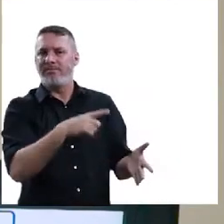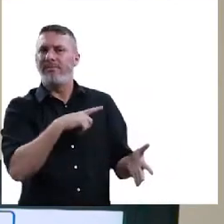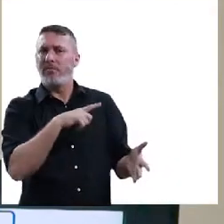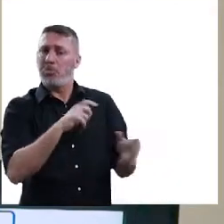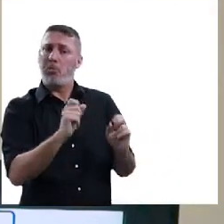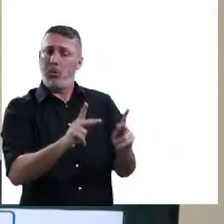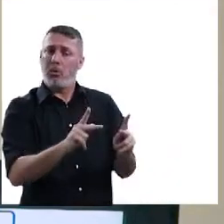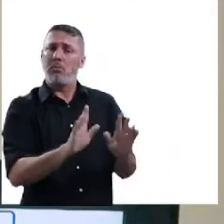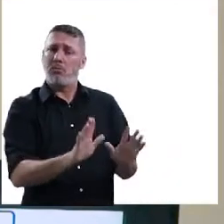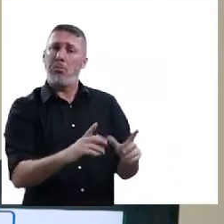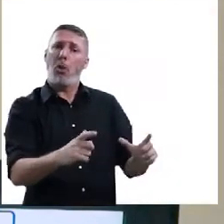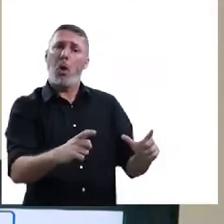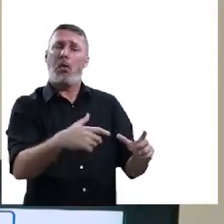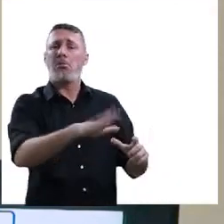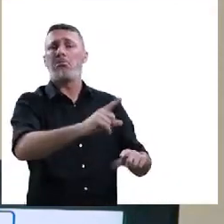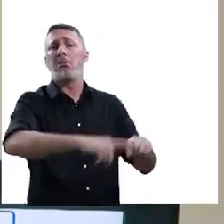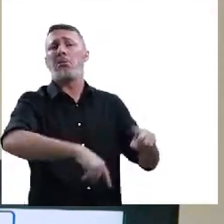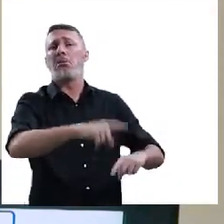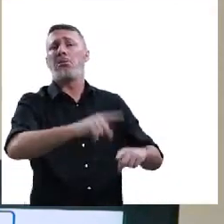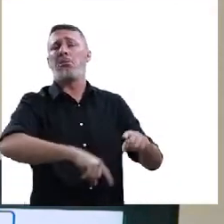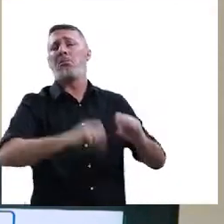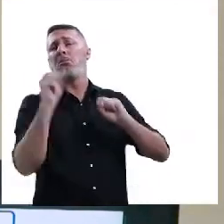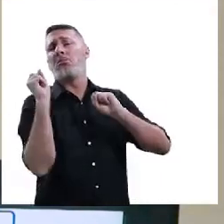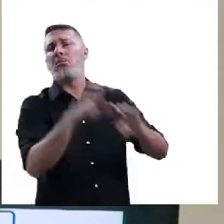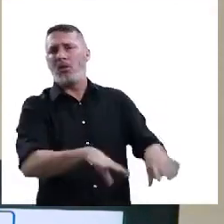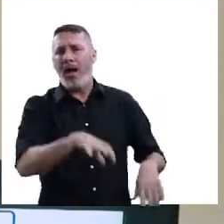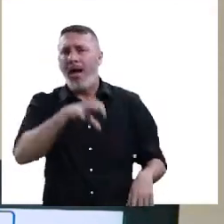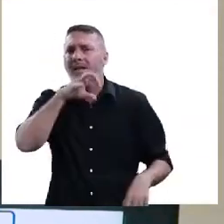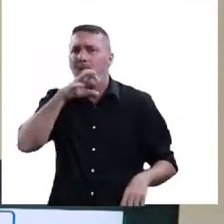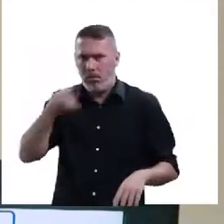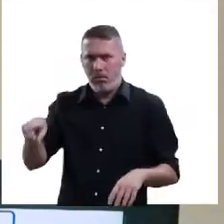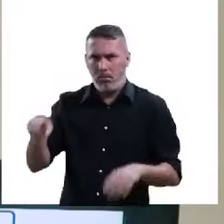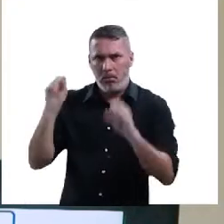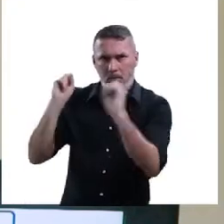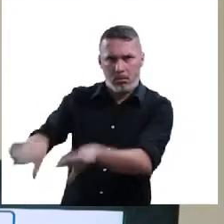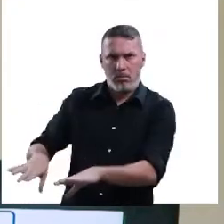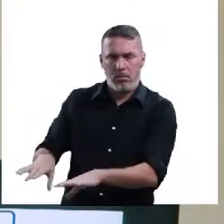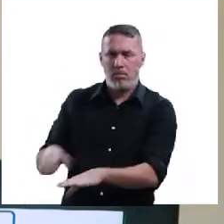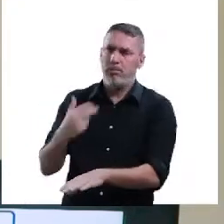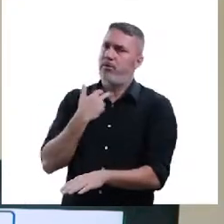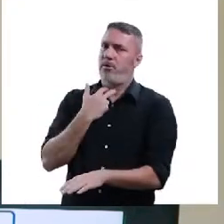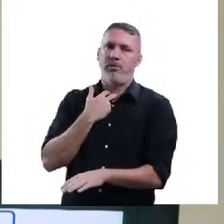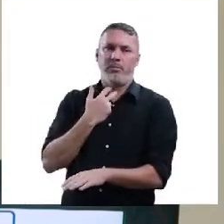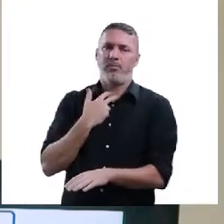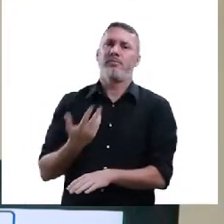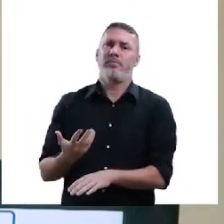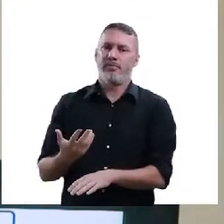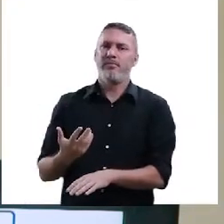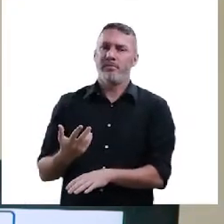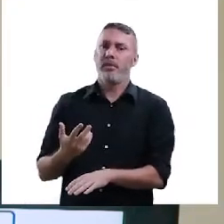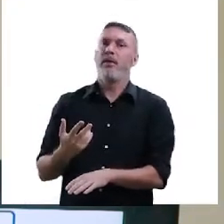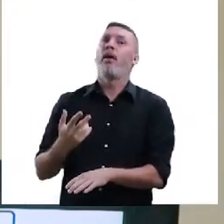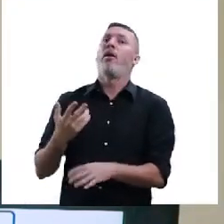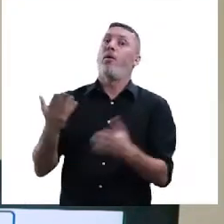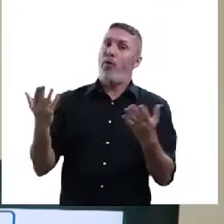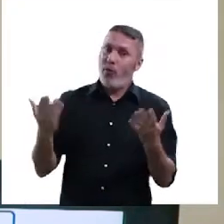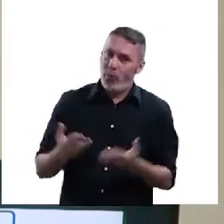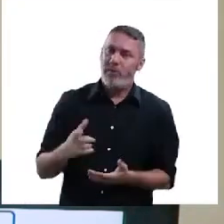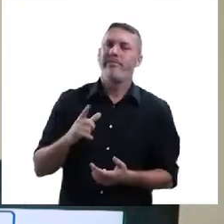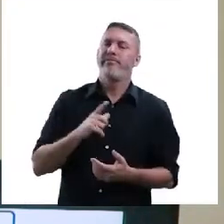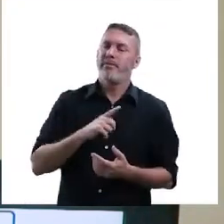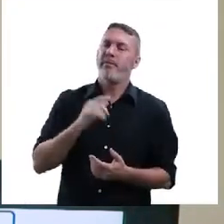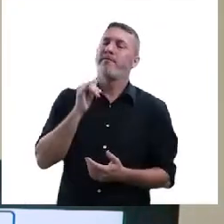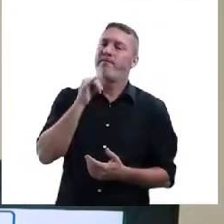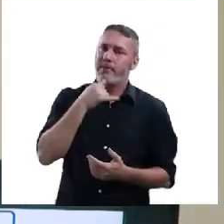momento, não vou jogar mais bola, vou deixar essa bola do lado. Ok. Um objeto, você pode fazer isso. Com um animal, não. E